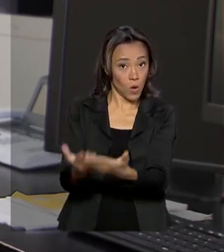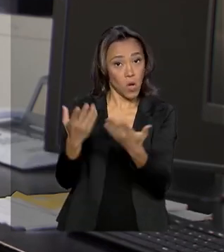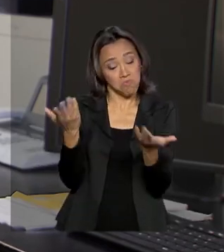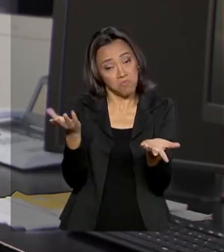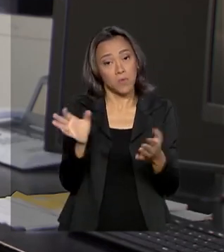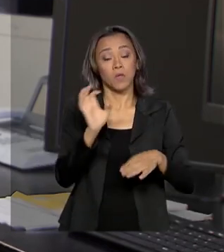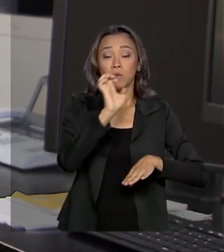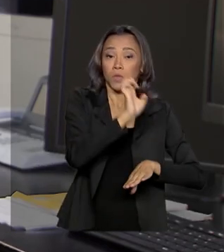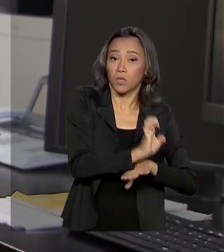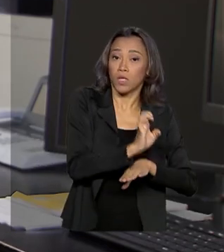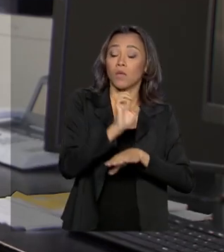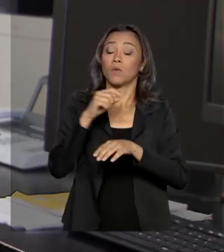estadual e com os pais.